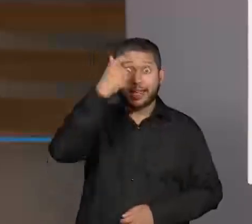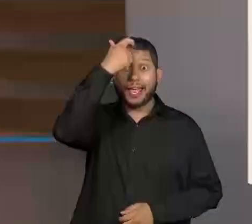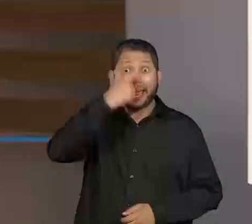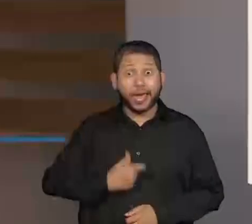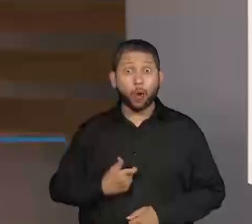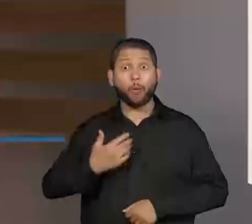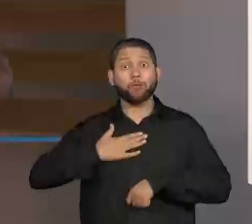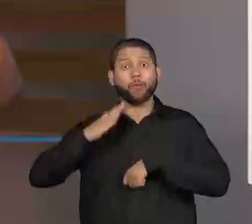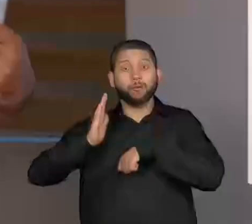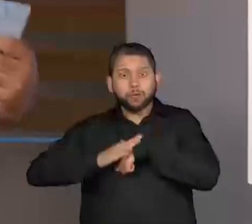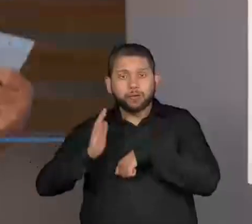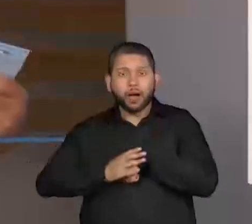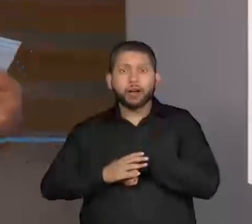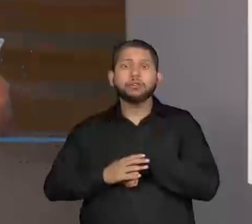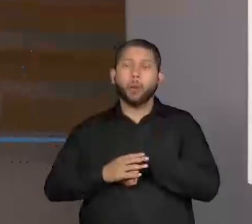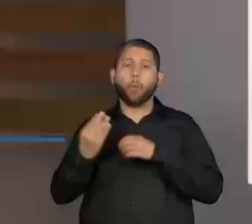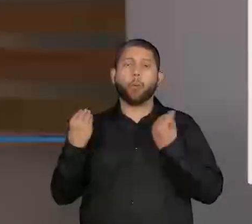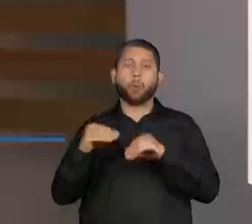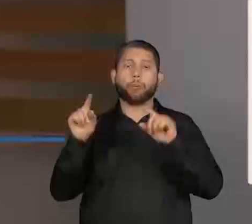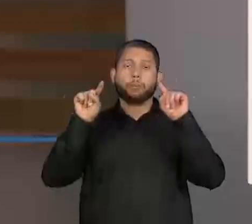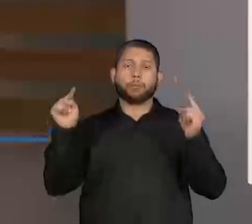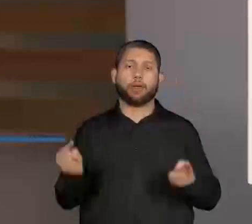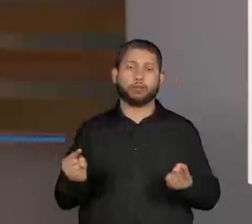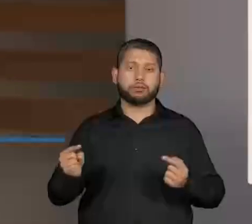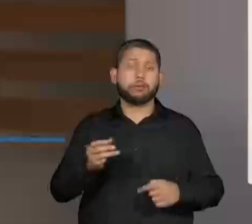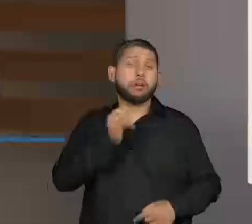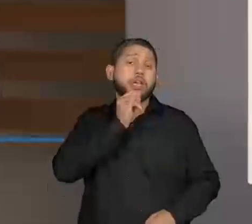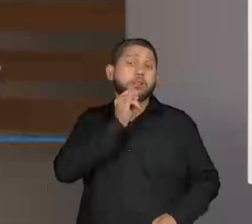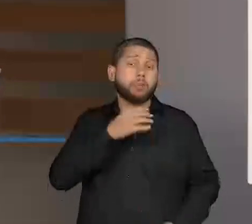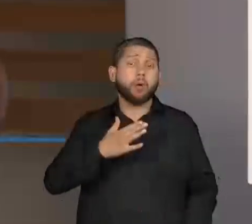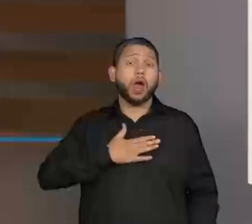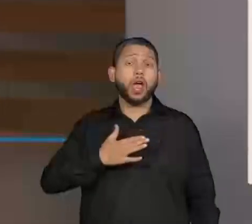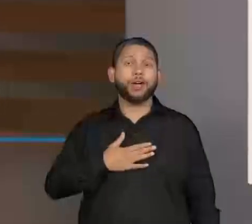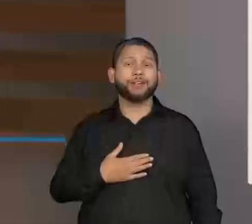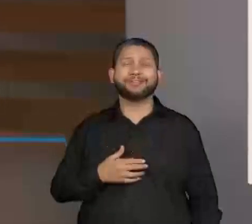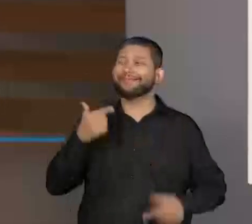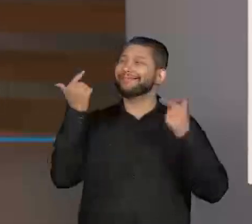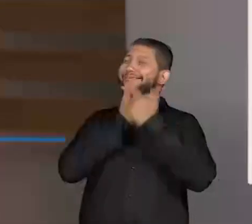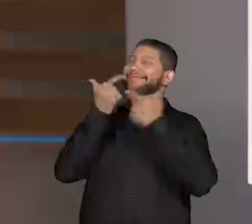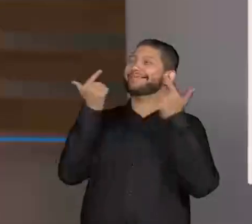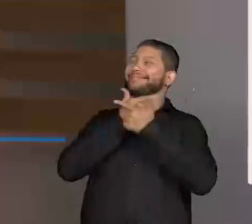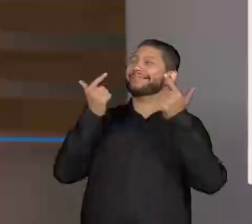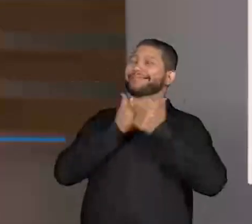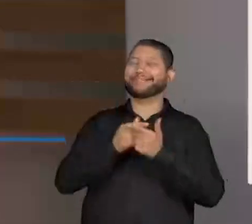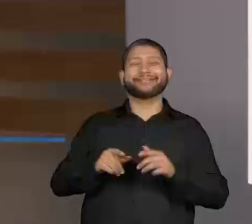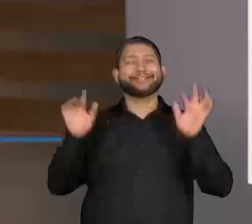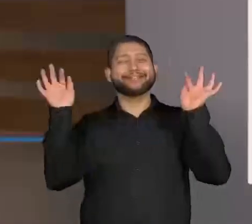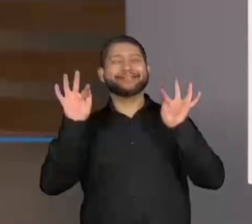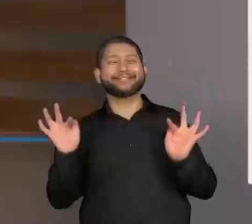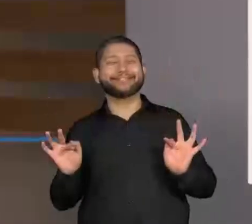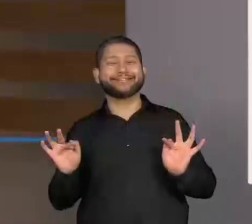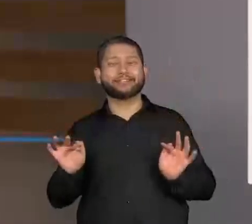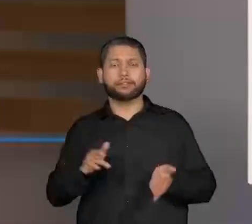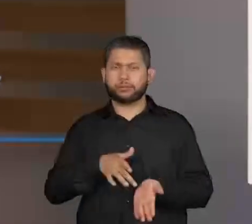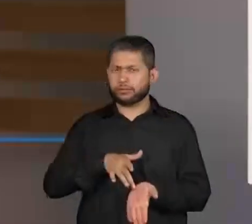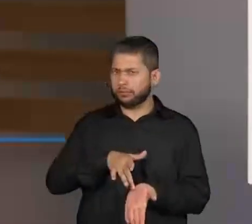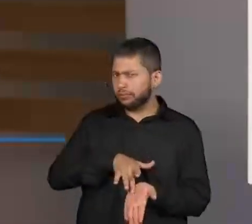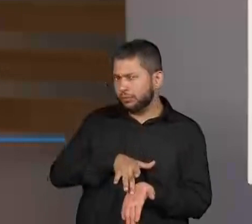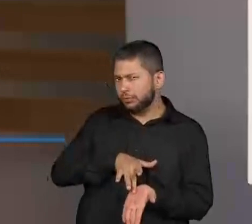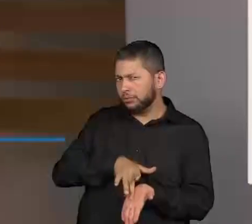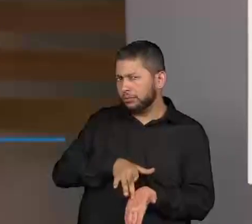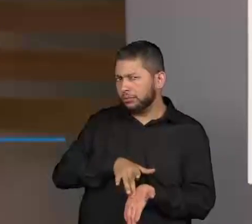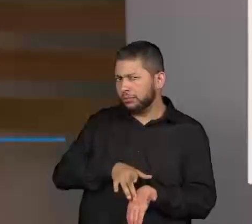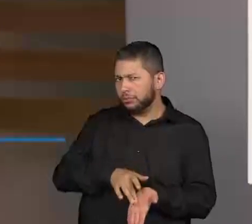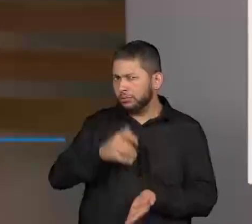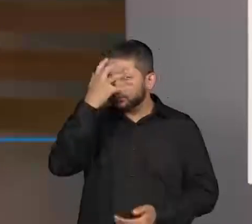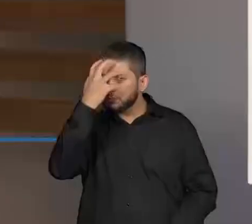fala. Ou é a fala do personagem 1 ou do personagem 2. Tem texto que tem mais de dois personagens. Então, sempre